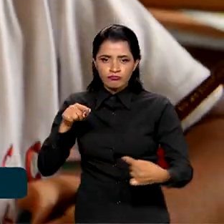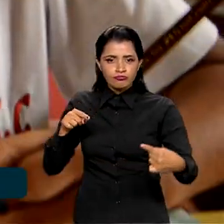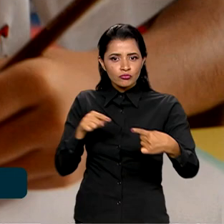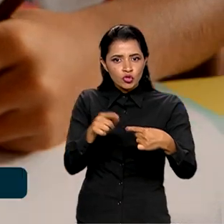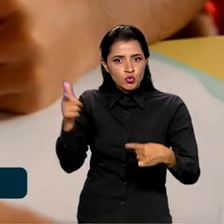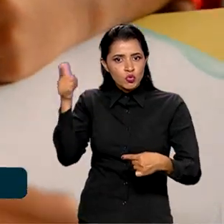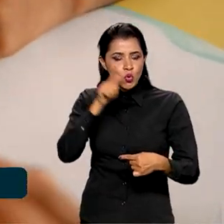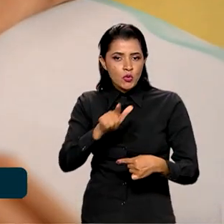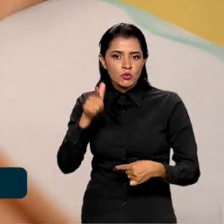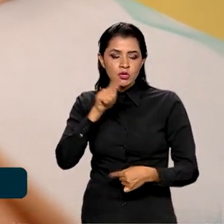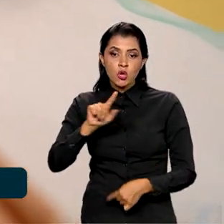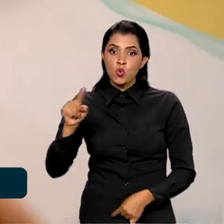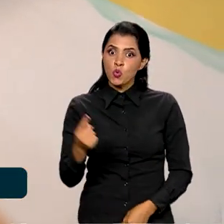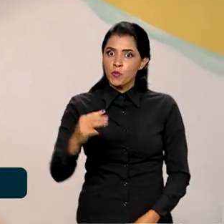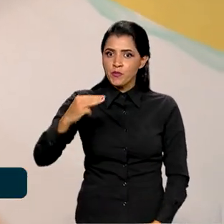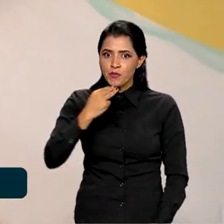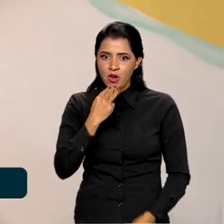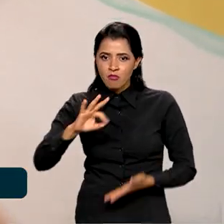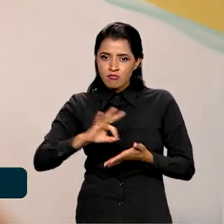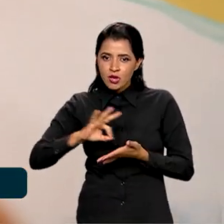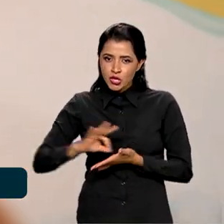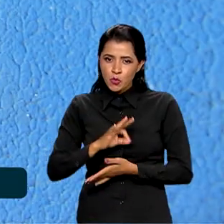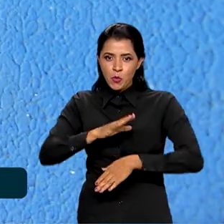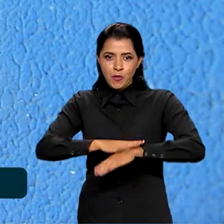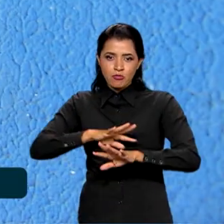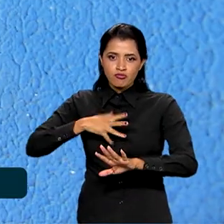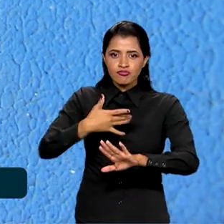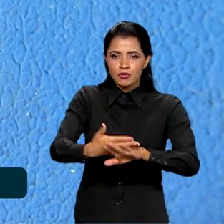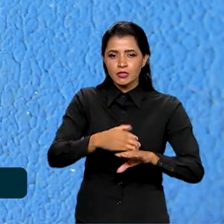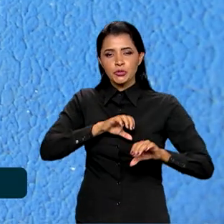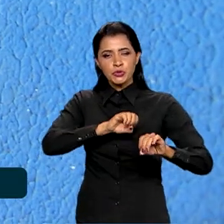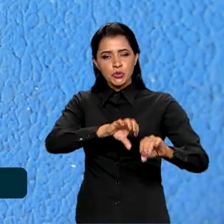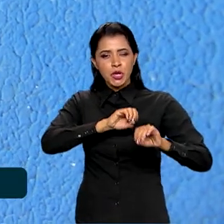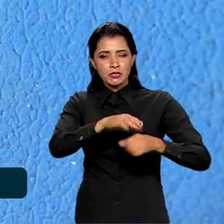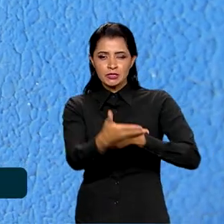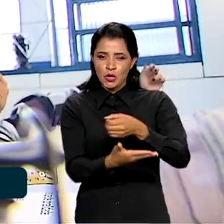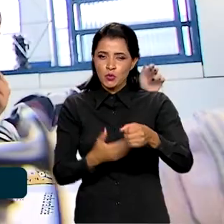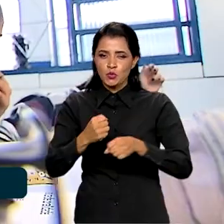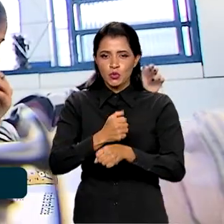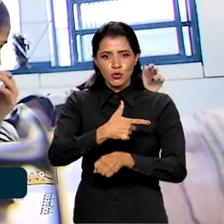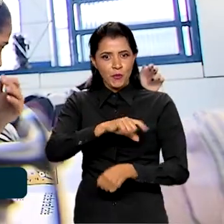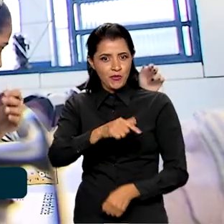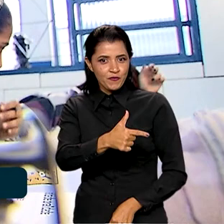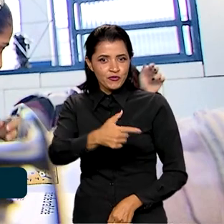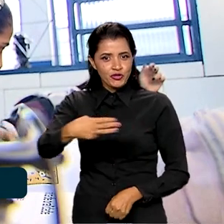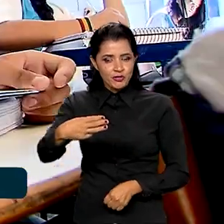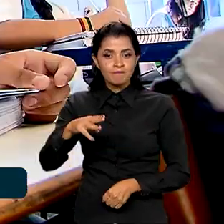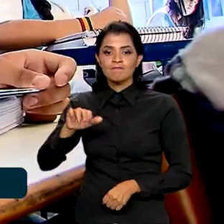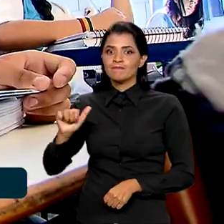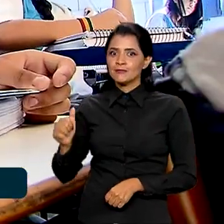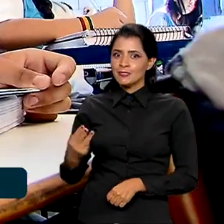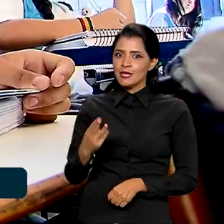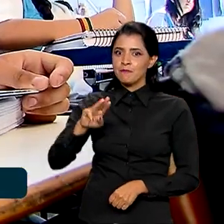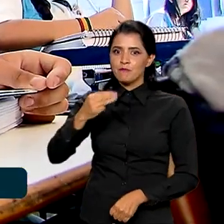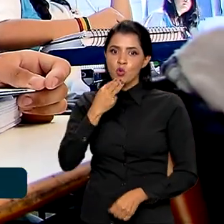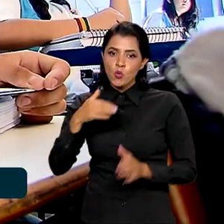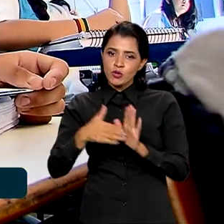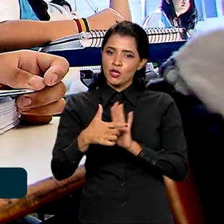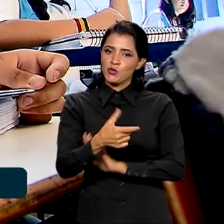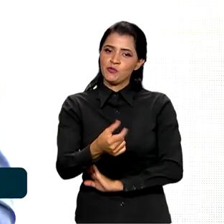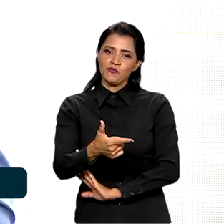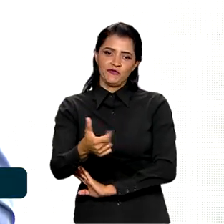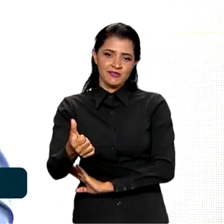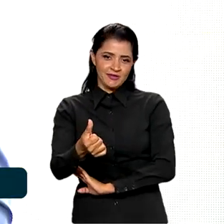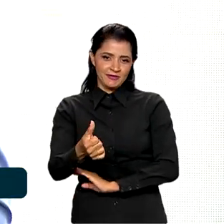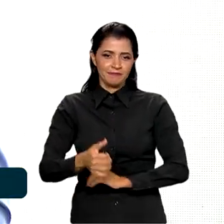atingir um milhão de matrículas de tempo integral na educação básica em 2023 e 3 milhões até 2026.